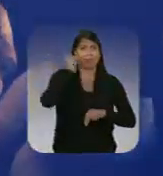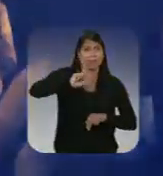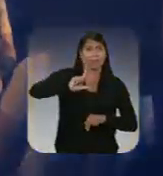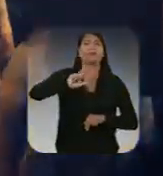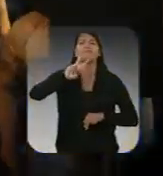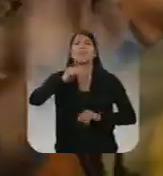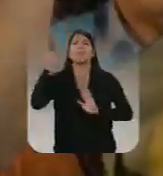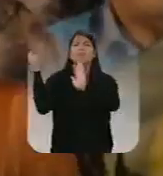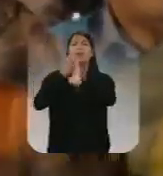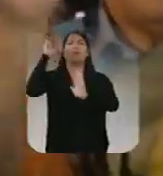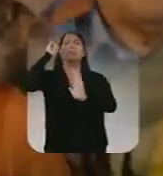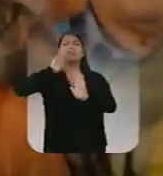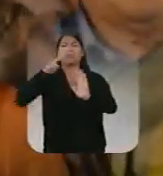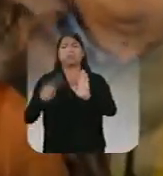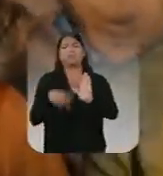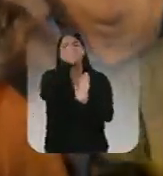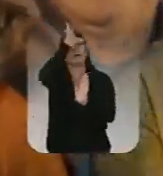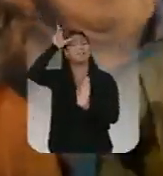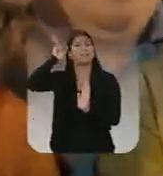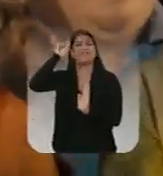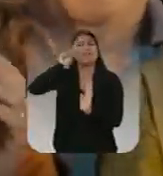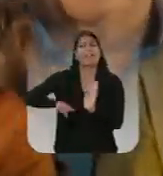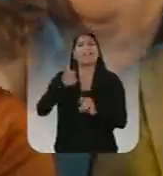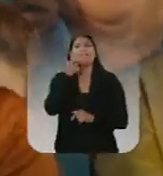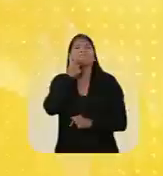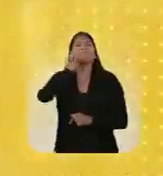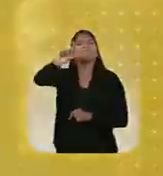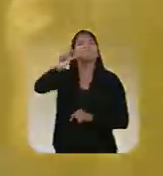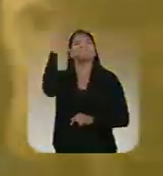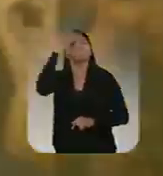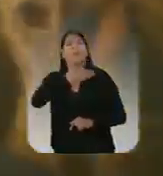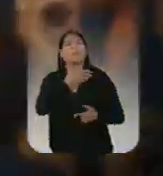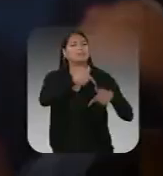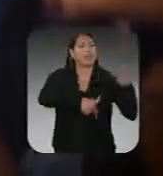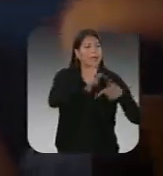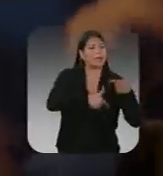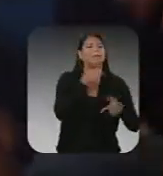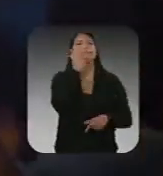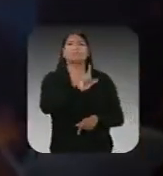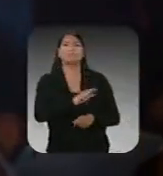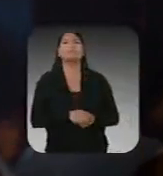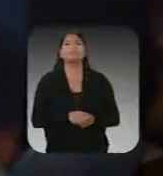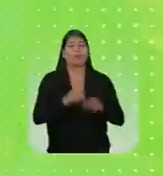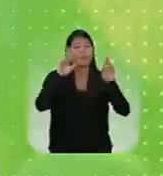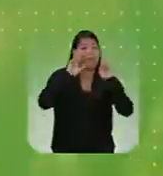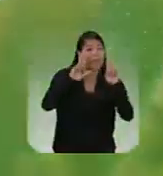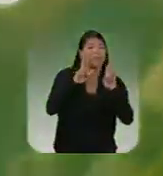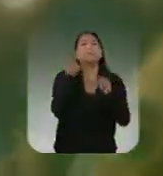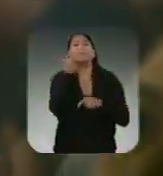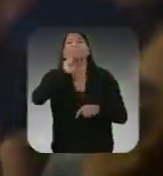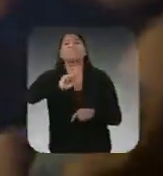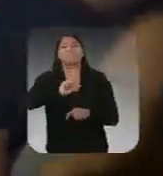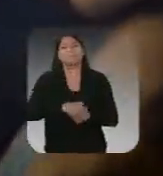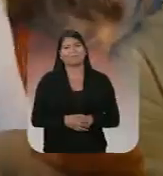vitória desse Estado. É a vitória do trabalho, a vitória da